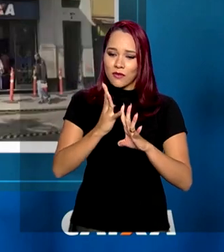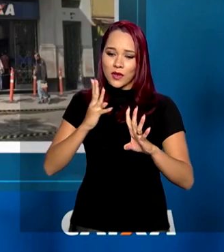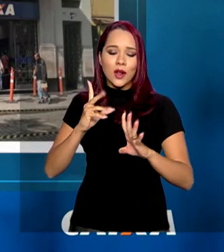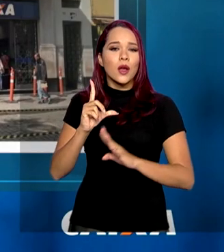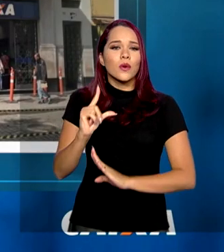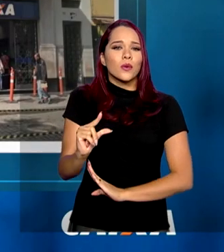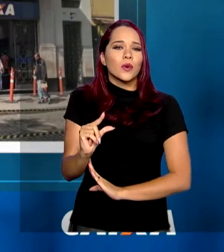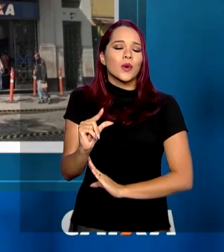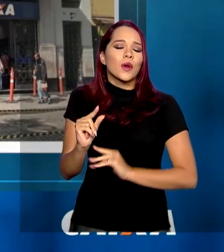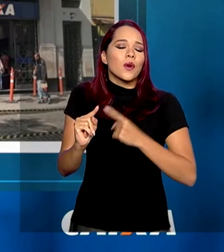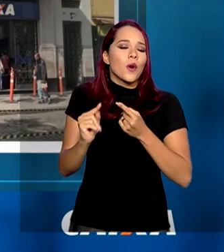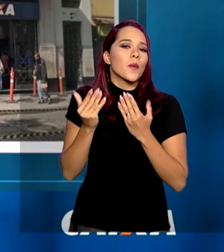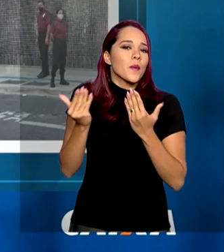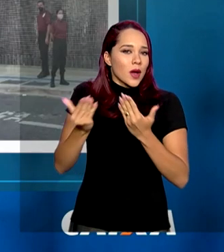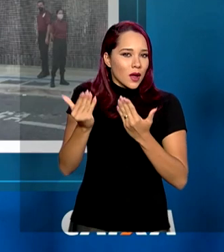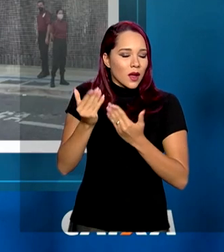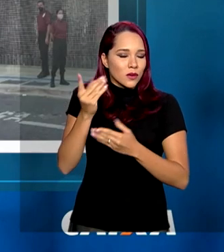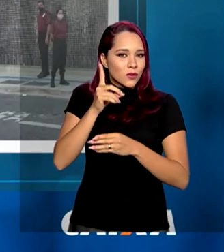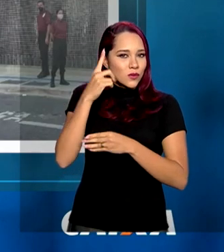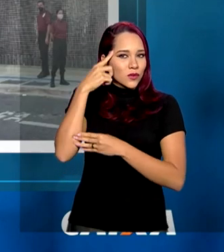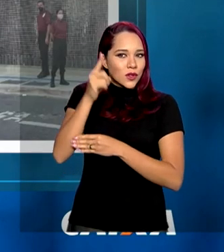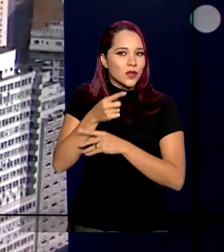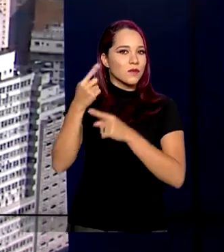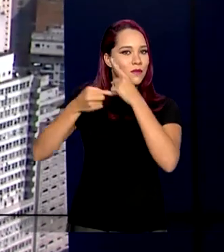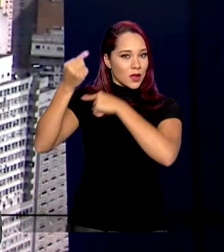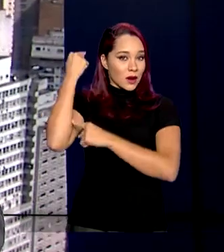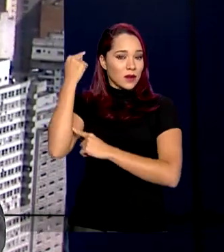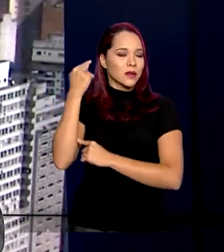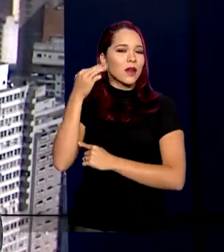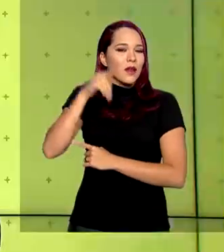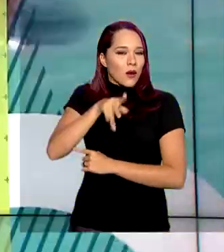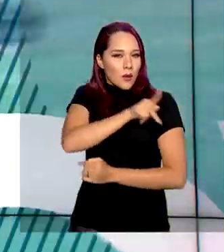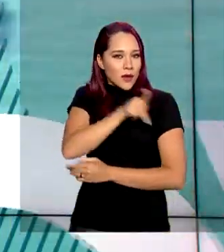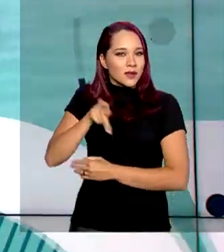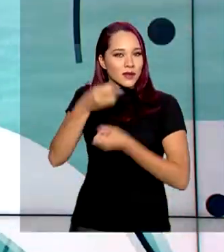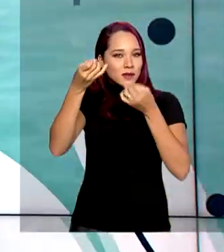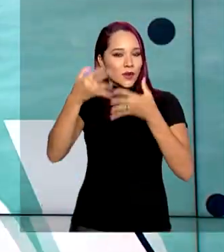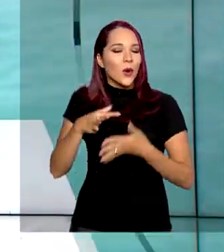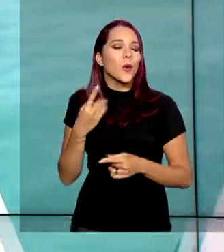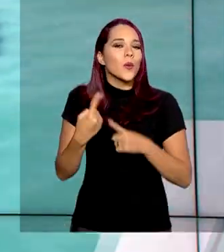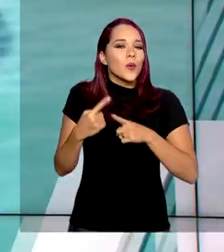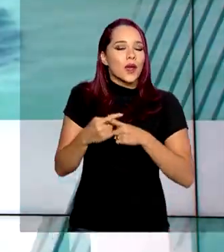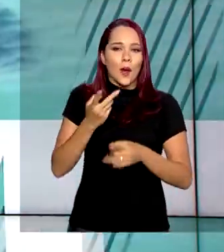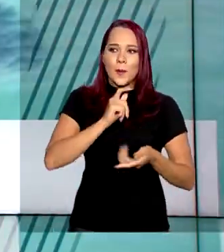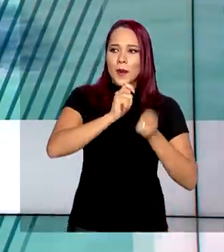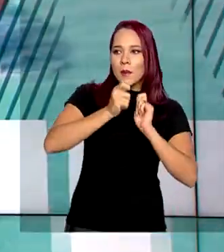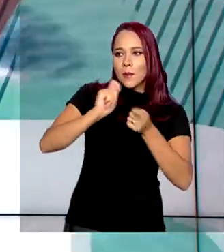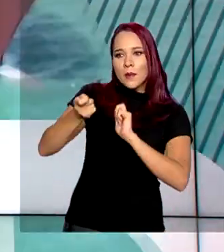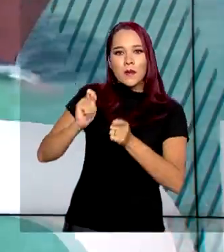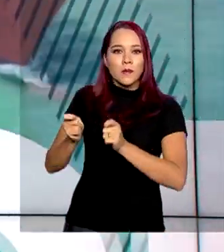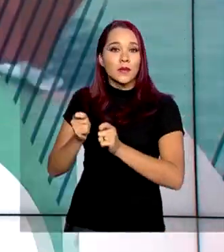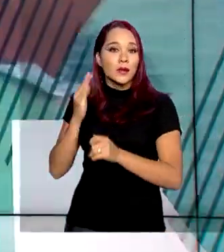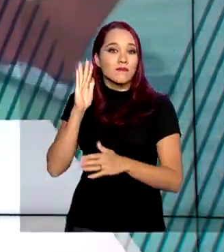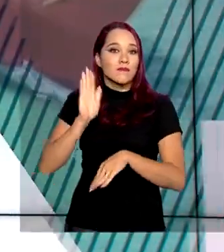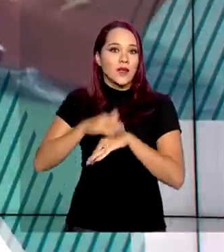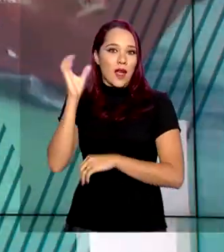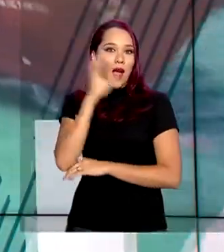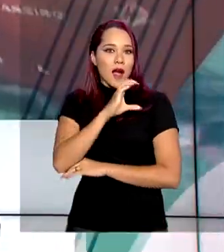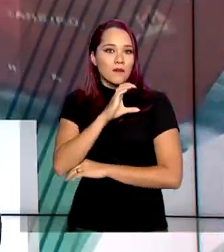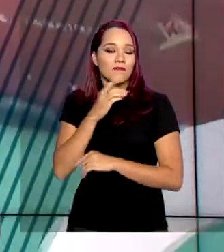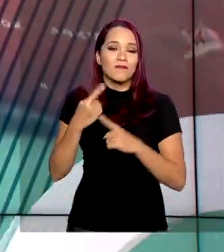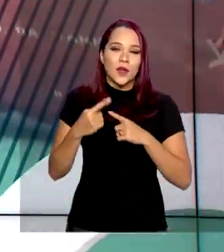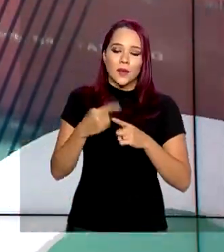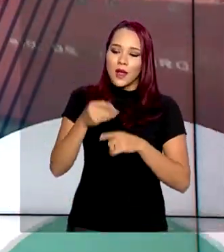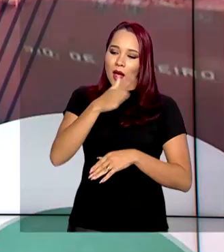reduzidas em relação aos últimos dias. Segundo Pedro Guimarães, isso ocorre porque os pagamentos estão mais céleres e a